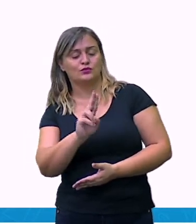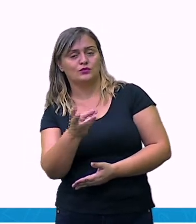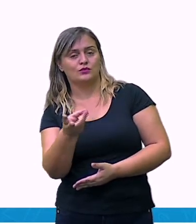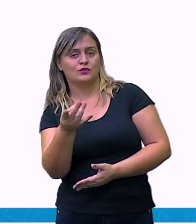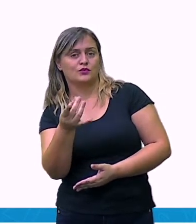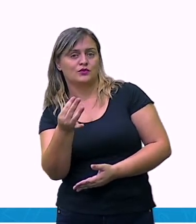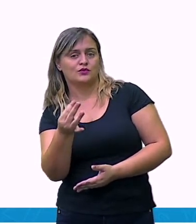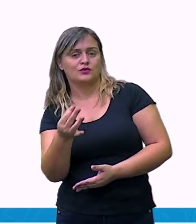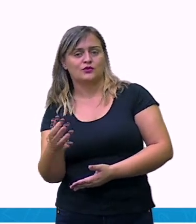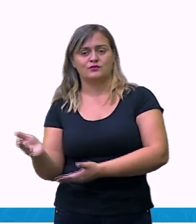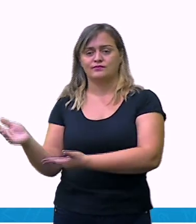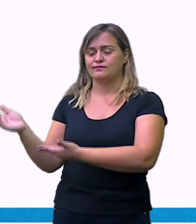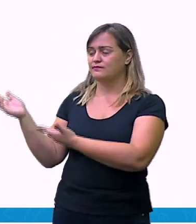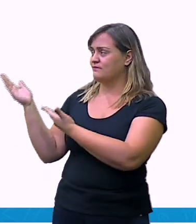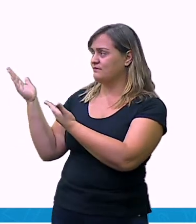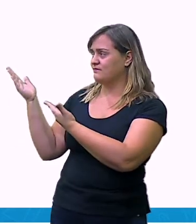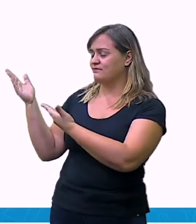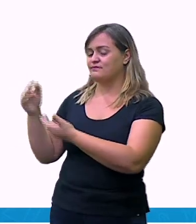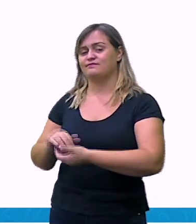2%,